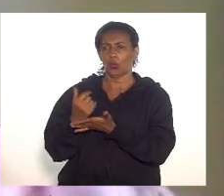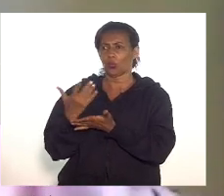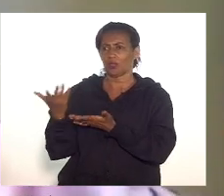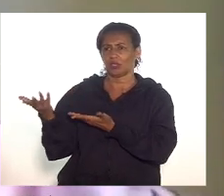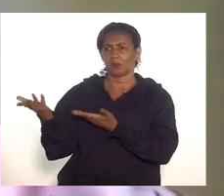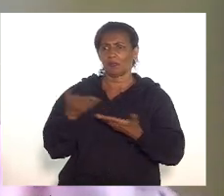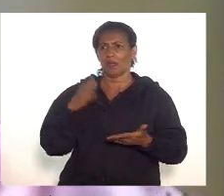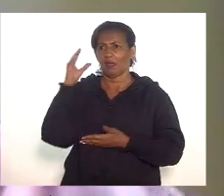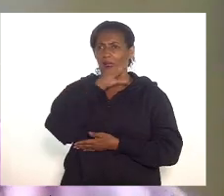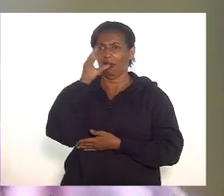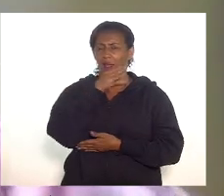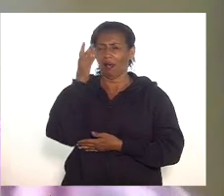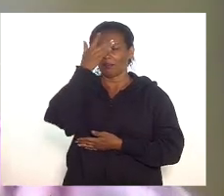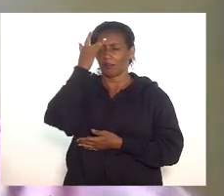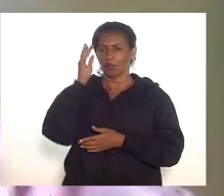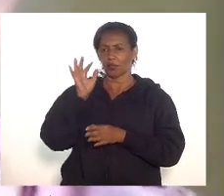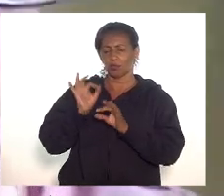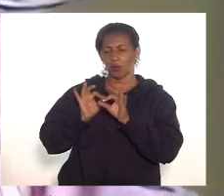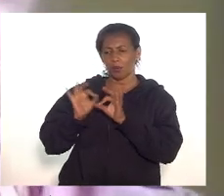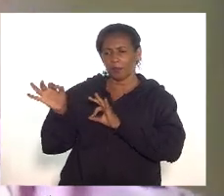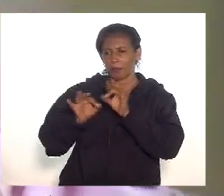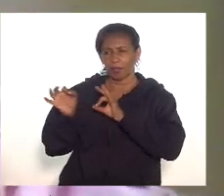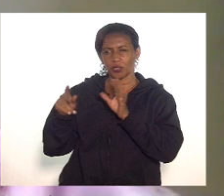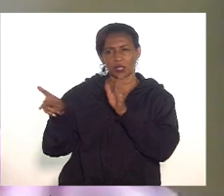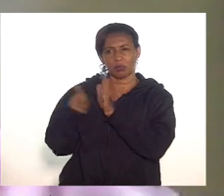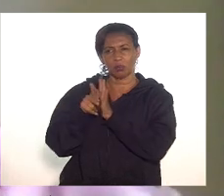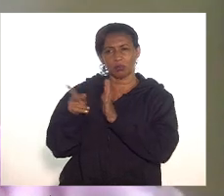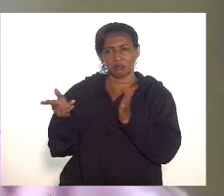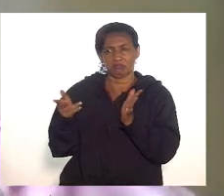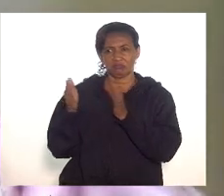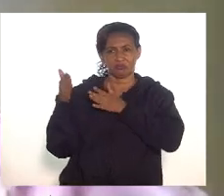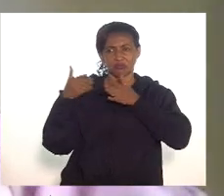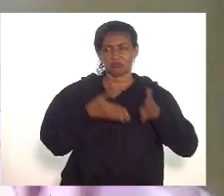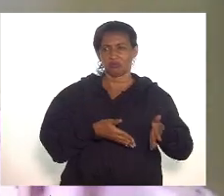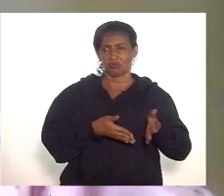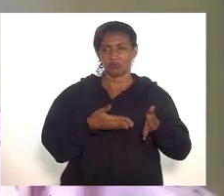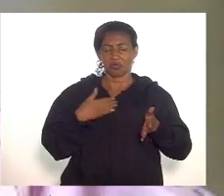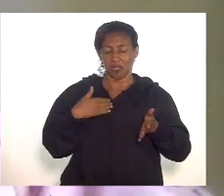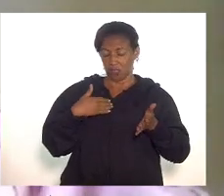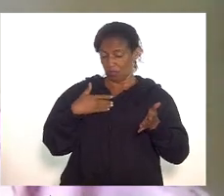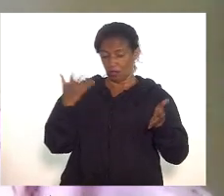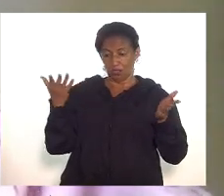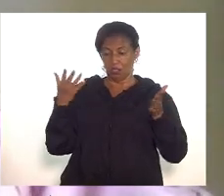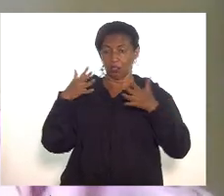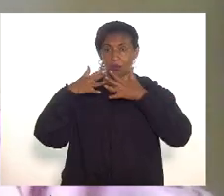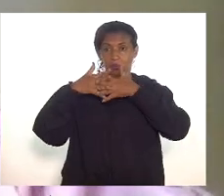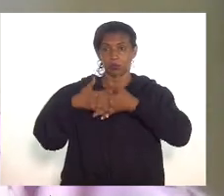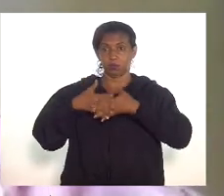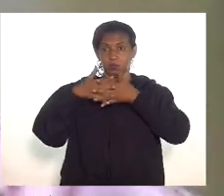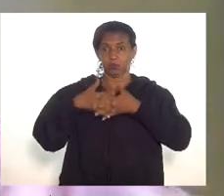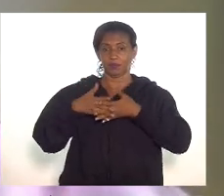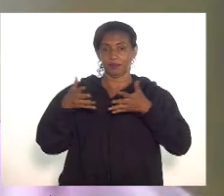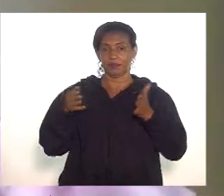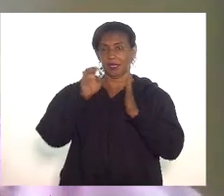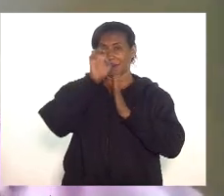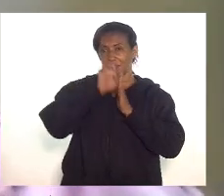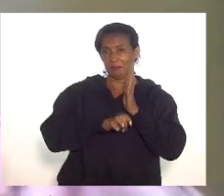para a realização de projetos específicos. Eu já acabei de fazer uma emenda e protocolar.